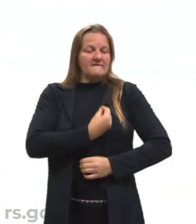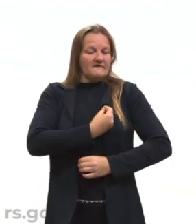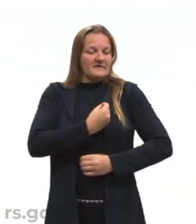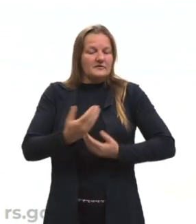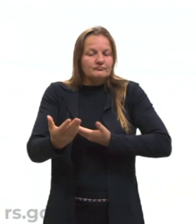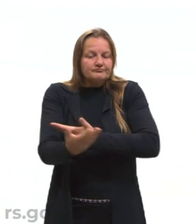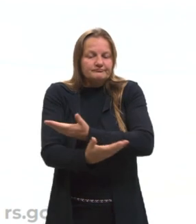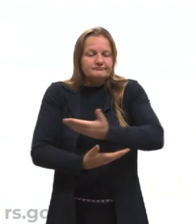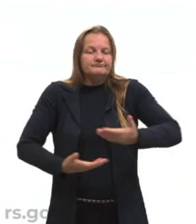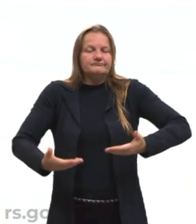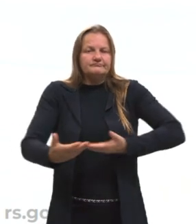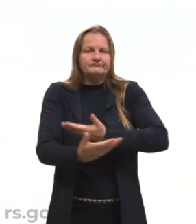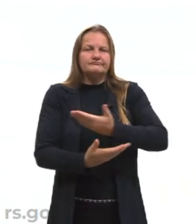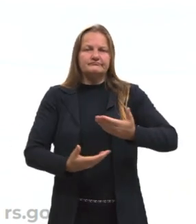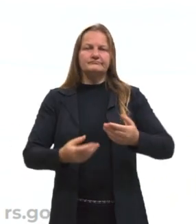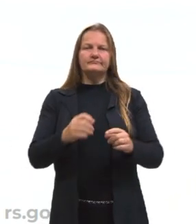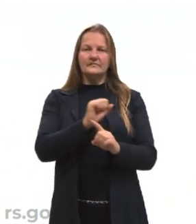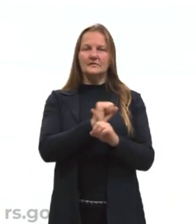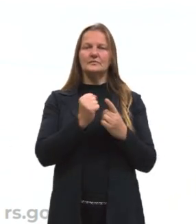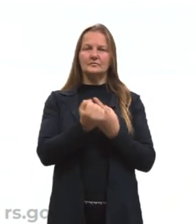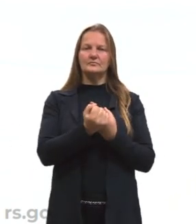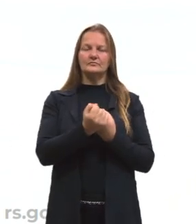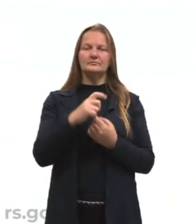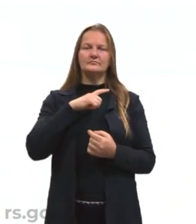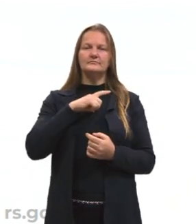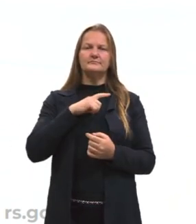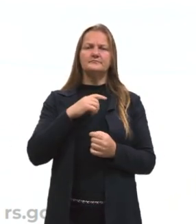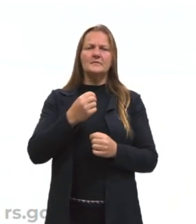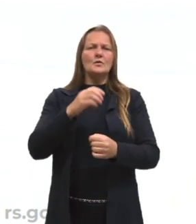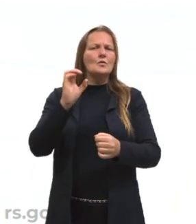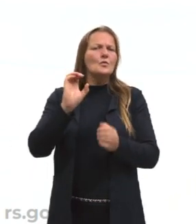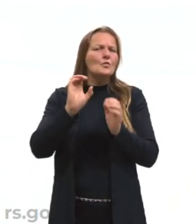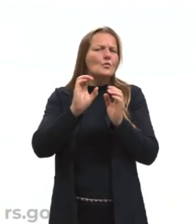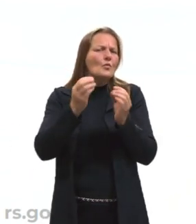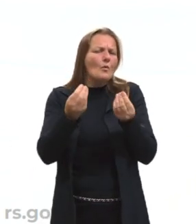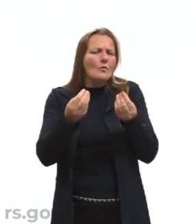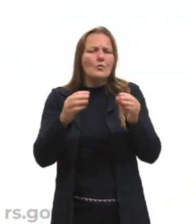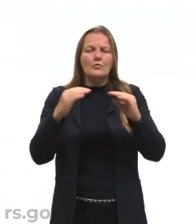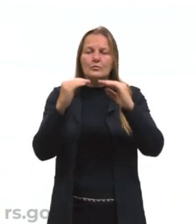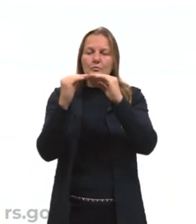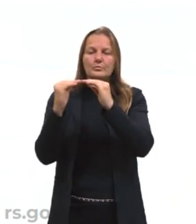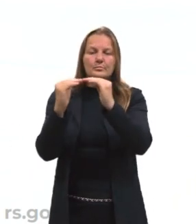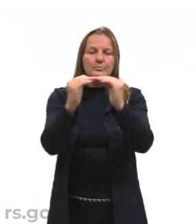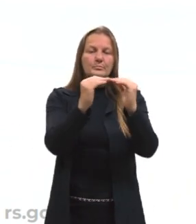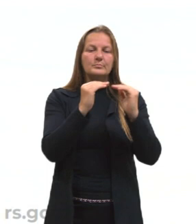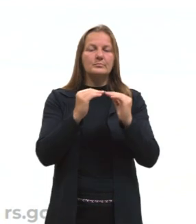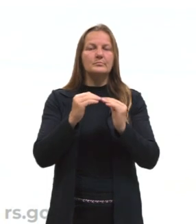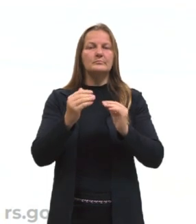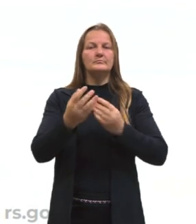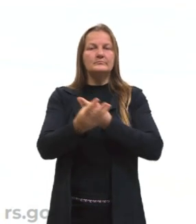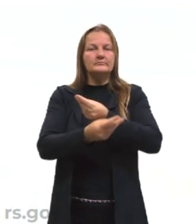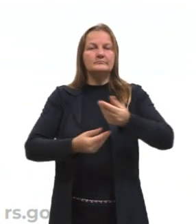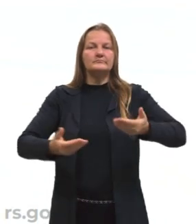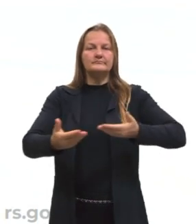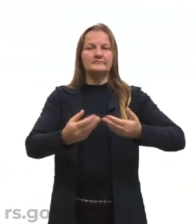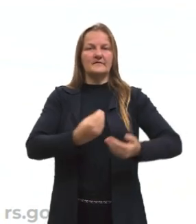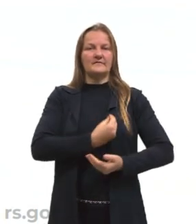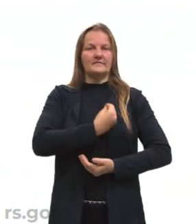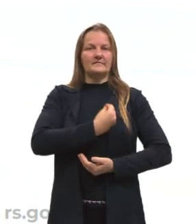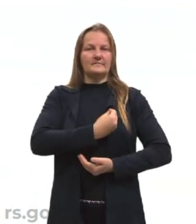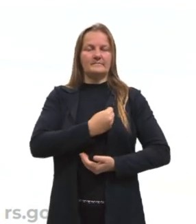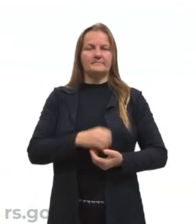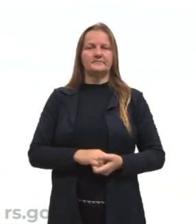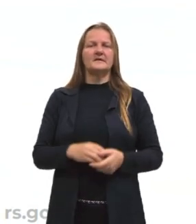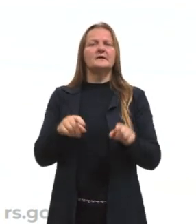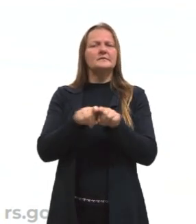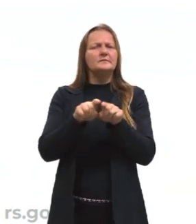em sociedade. Portanto, a sociedade deve ter esses consensos, né? De viver da melhor forma possível. E ainda temos